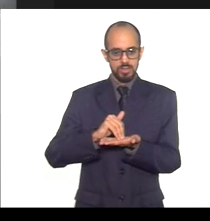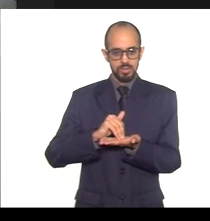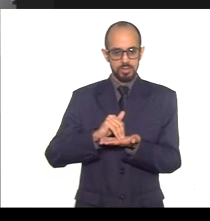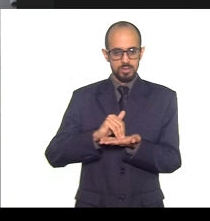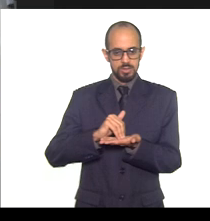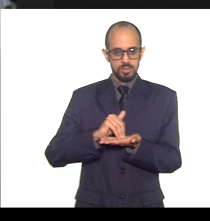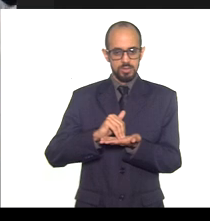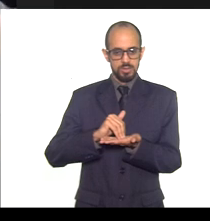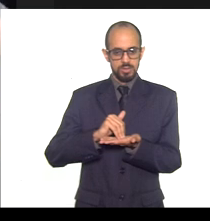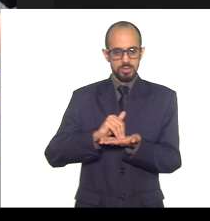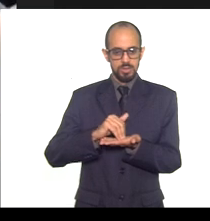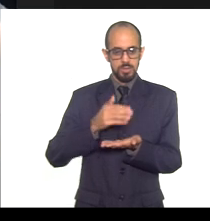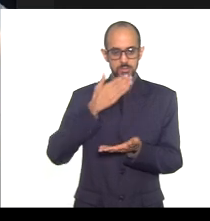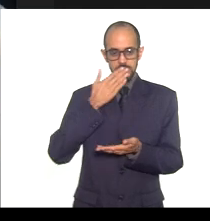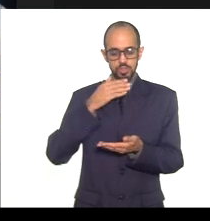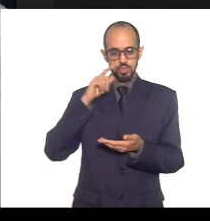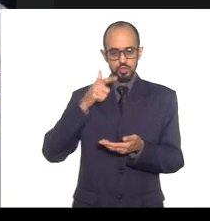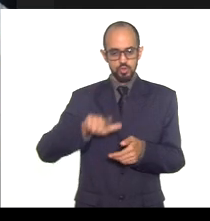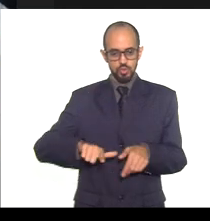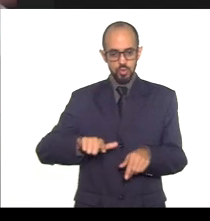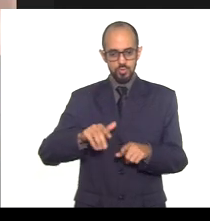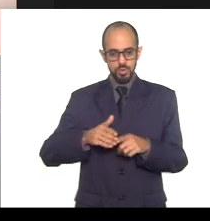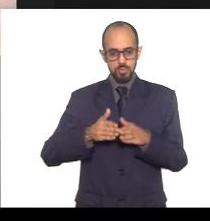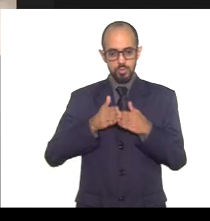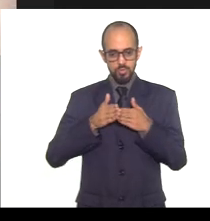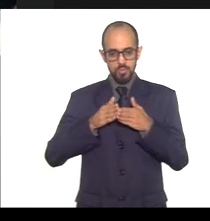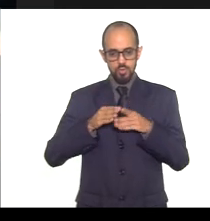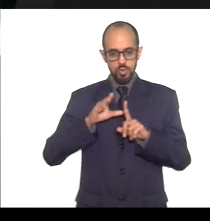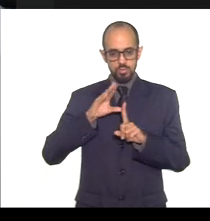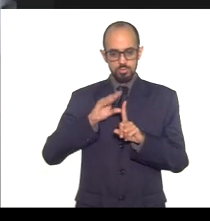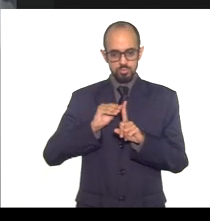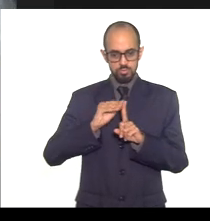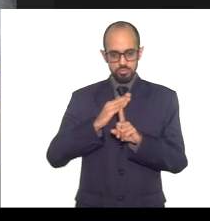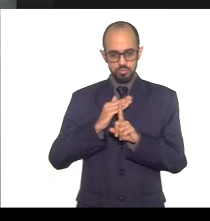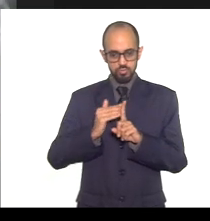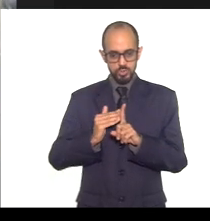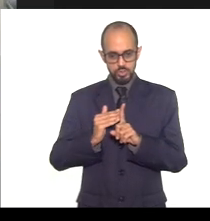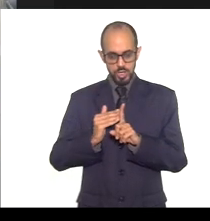Pedir mais uma vez que mantenha os microfones fechados, por favor.